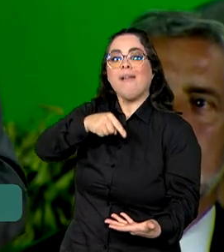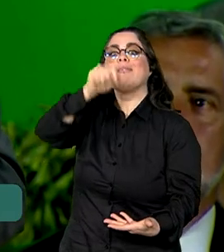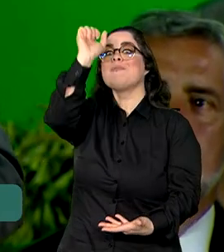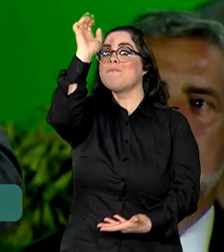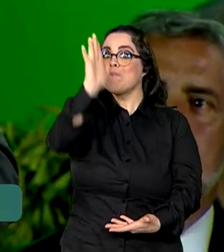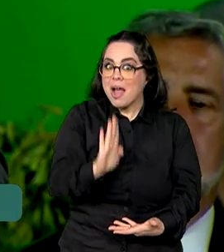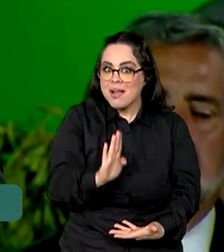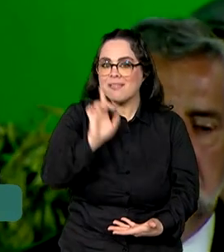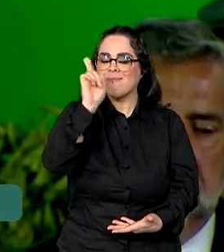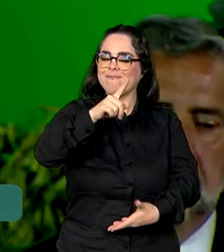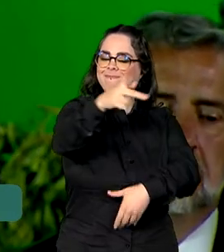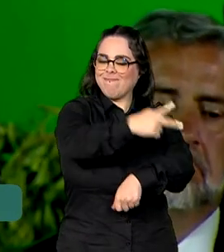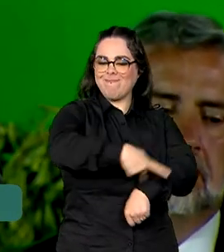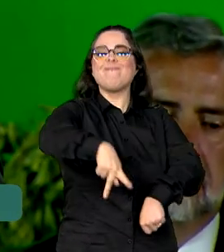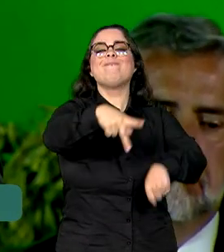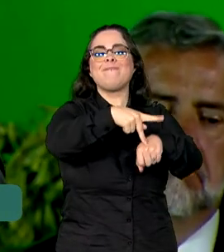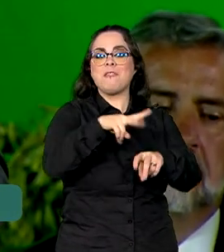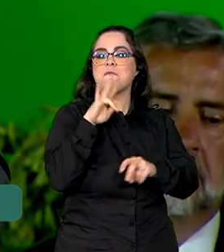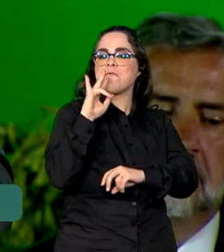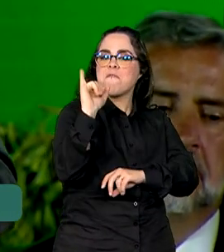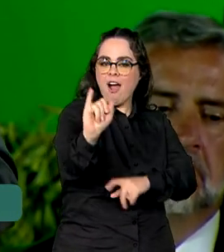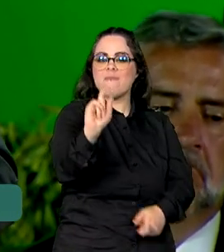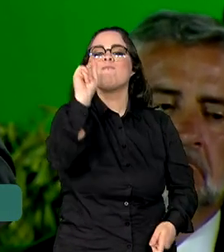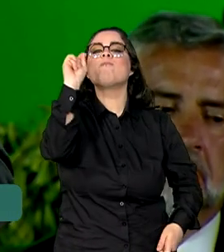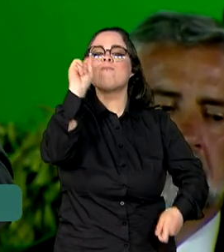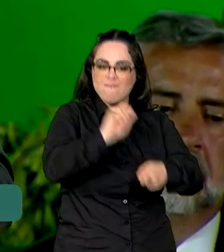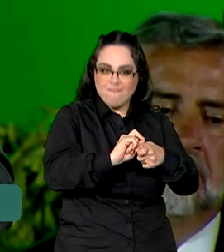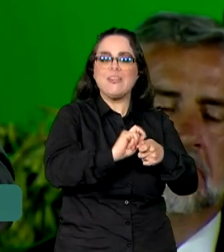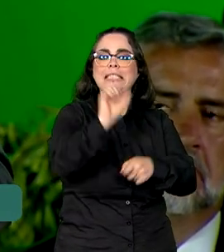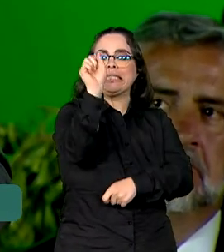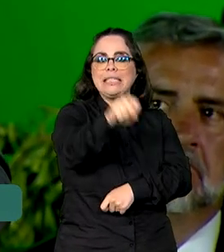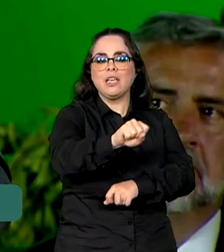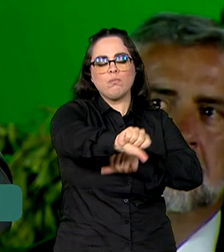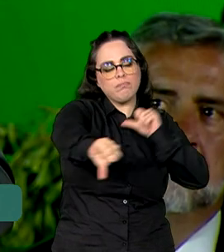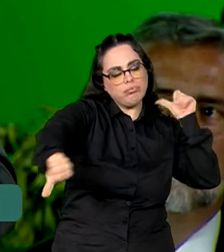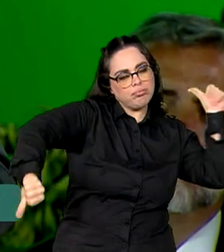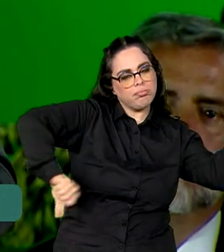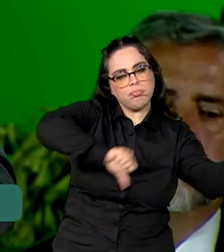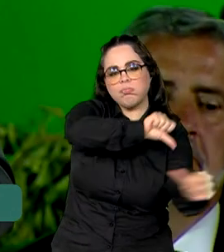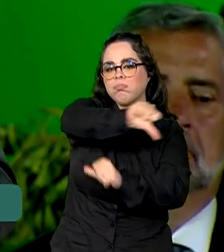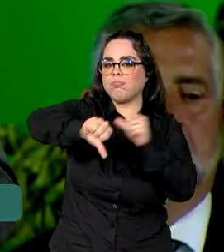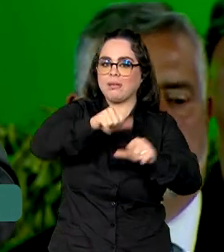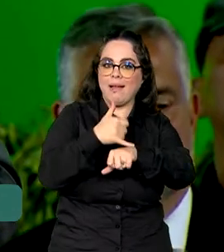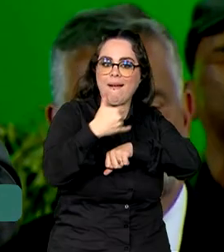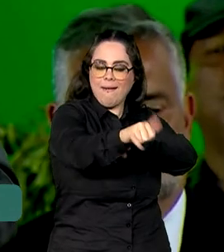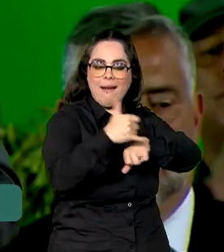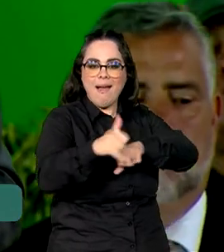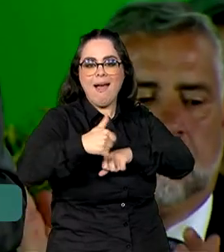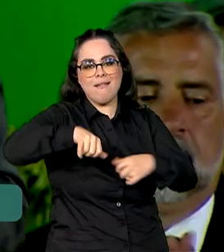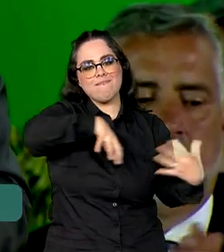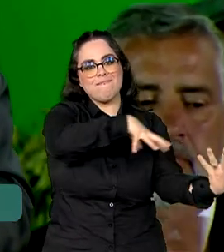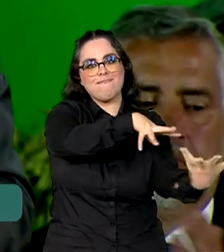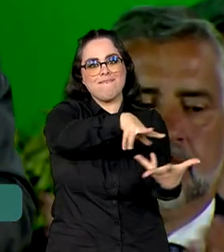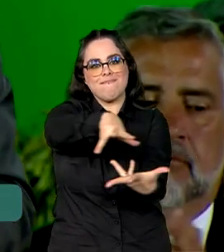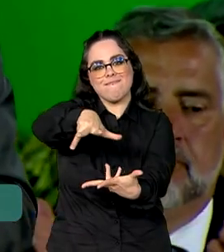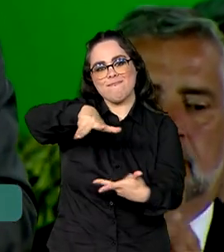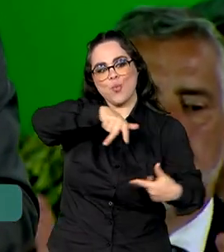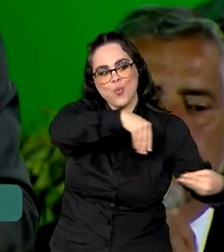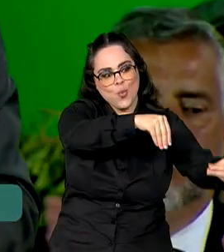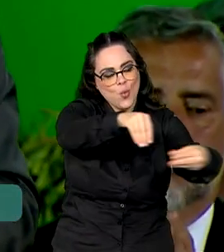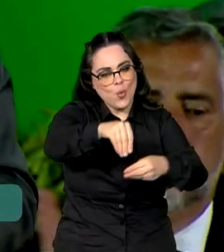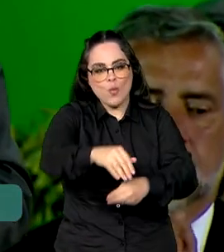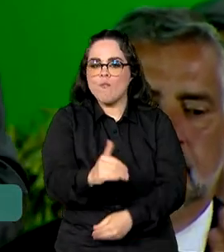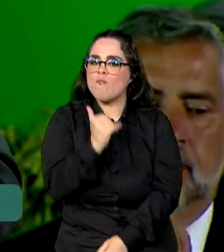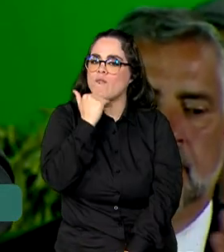é o país que vai fazer a maior revolução energética do planeta Terra e